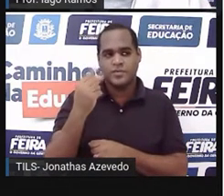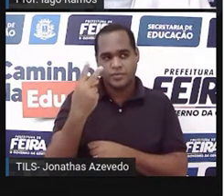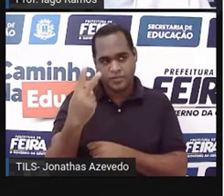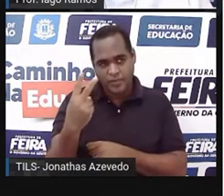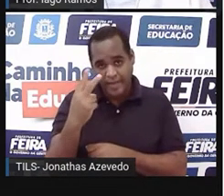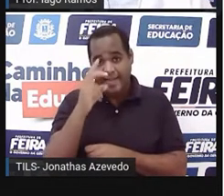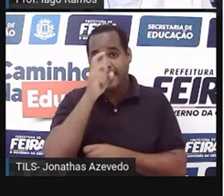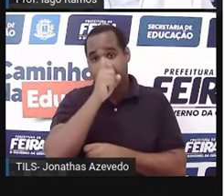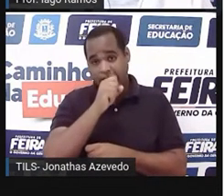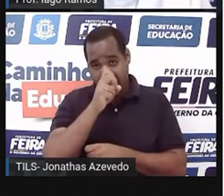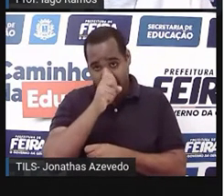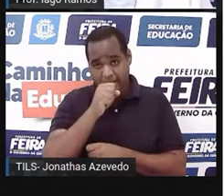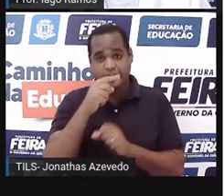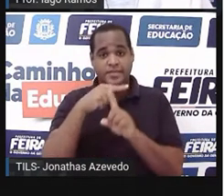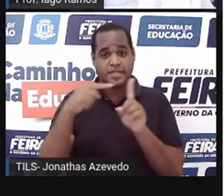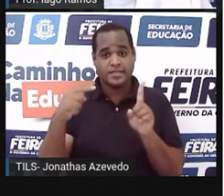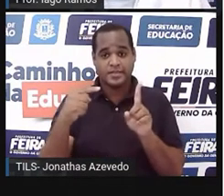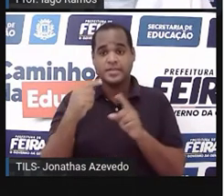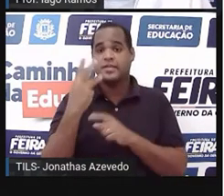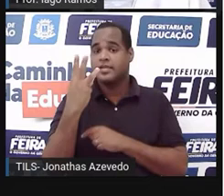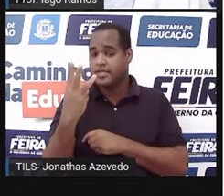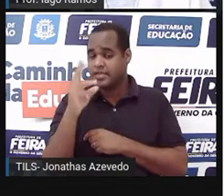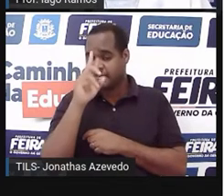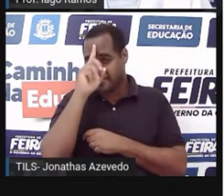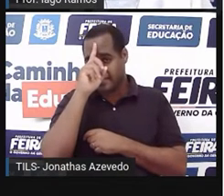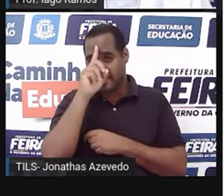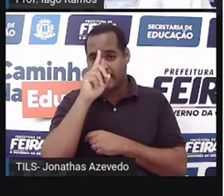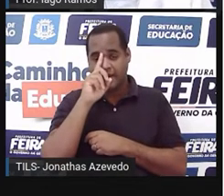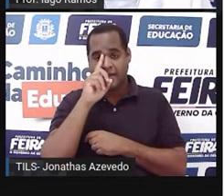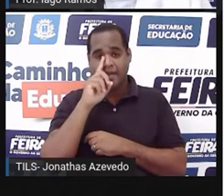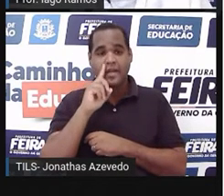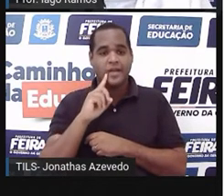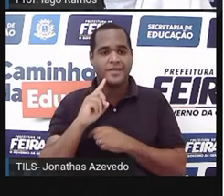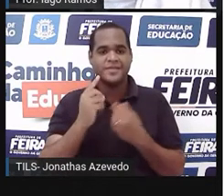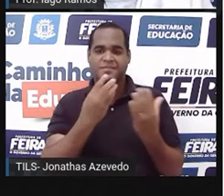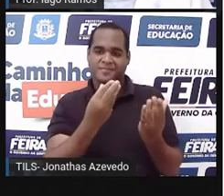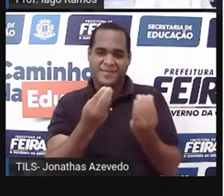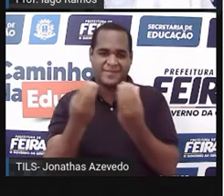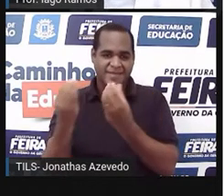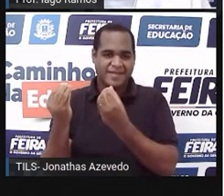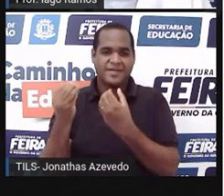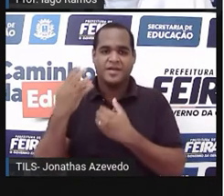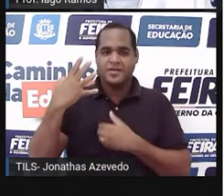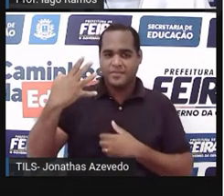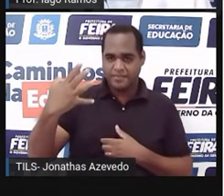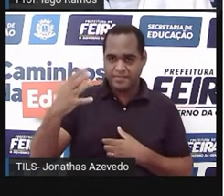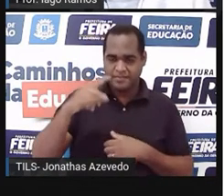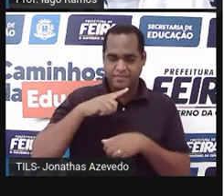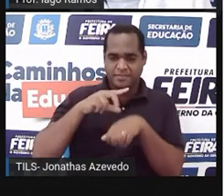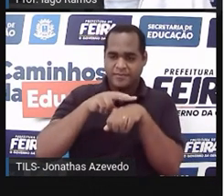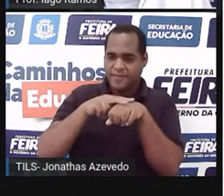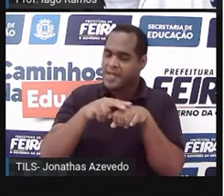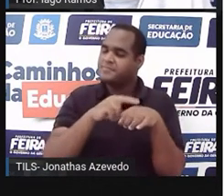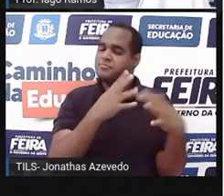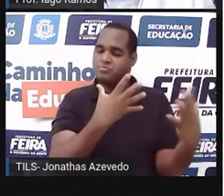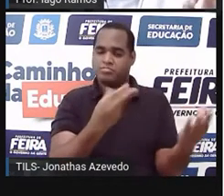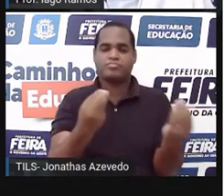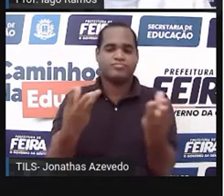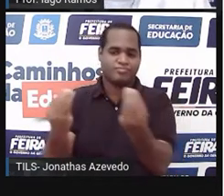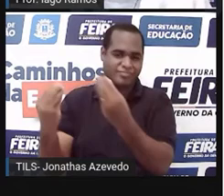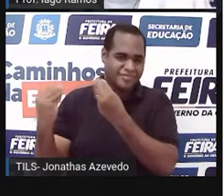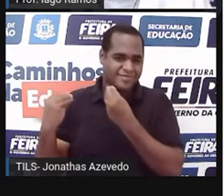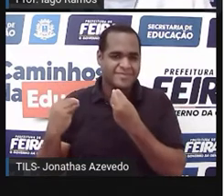dois em laranja para metade, três em amarelo para a maioria, quatro em verde para bastante,